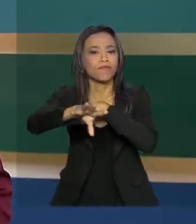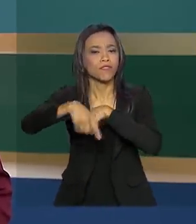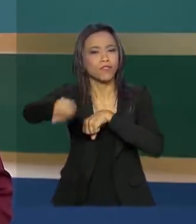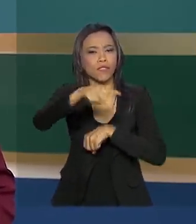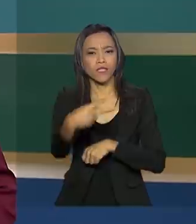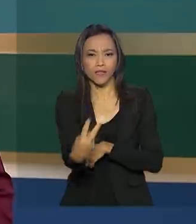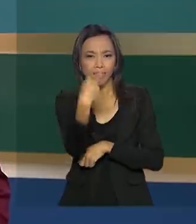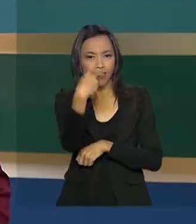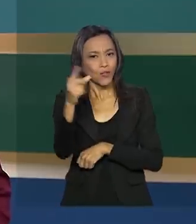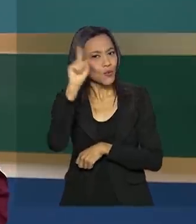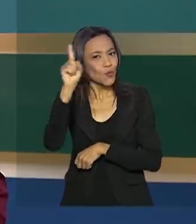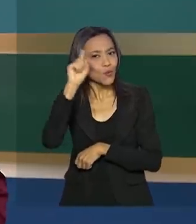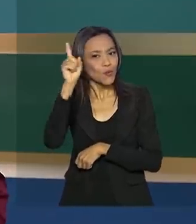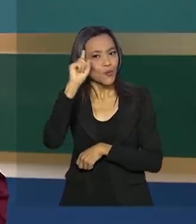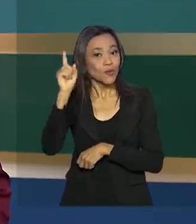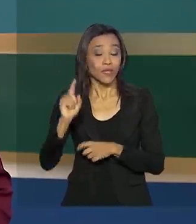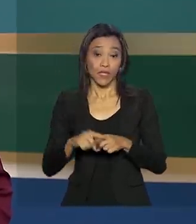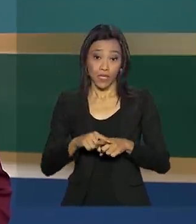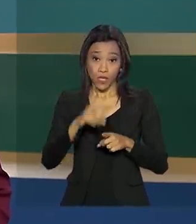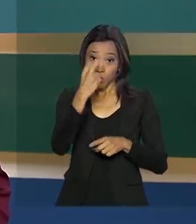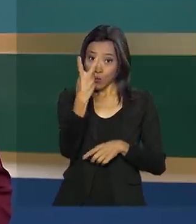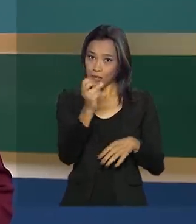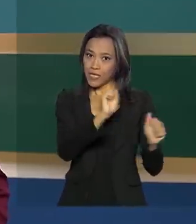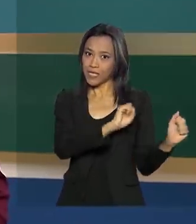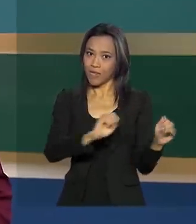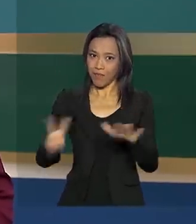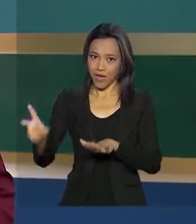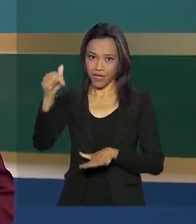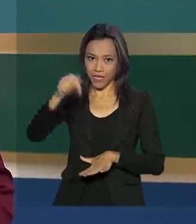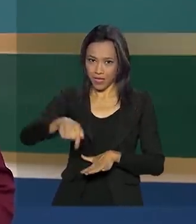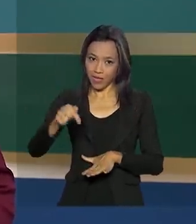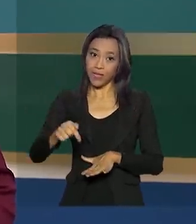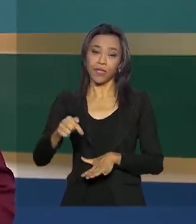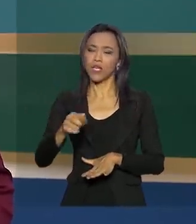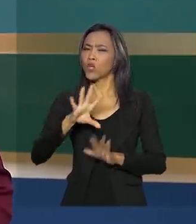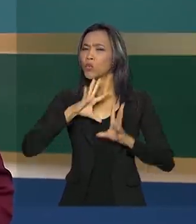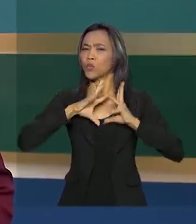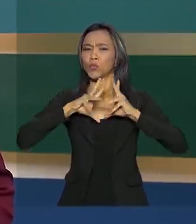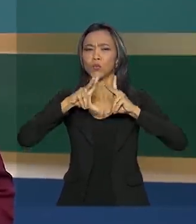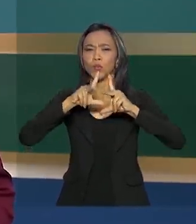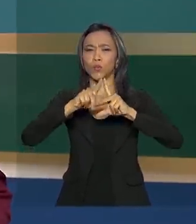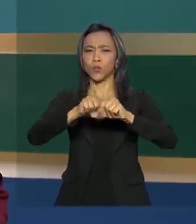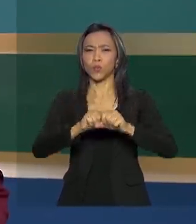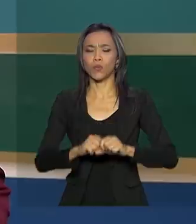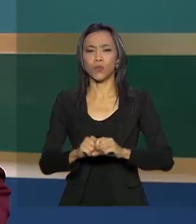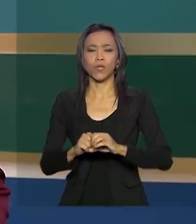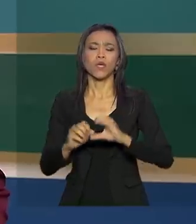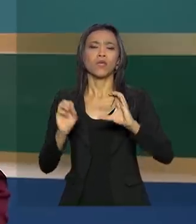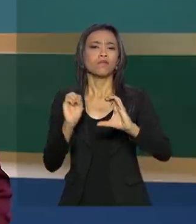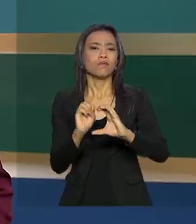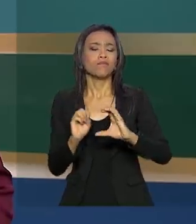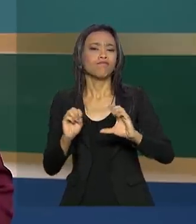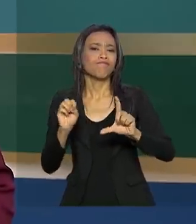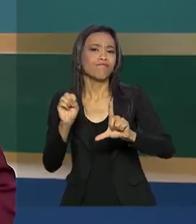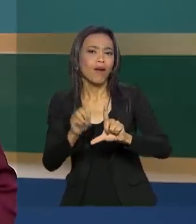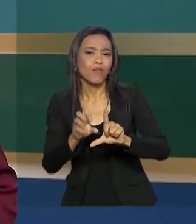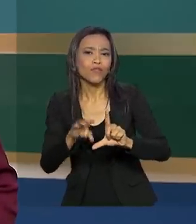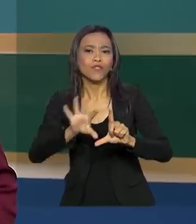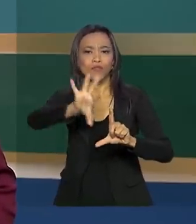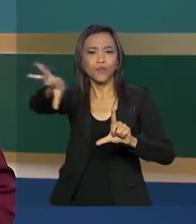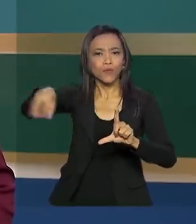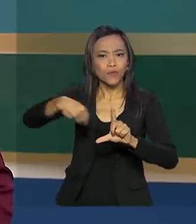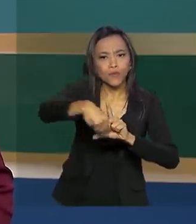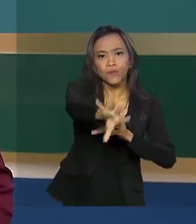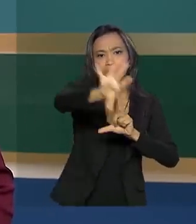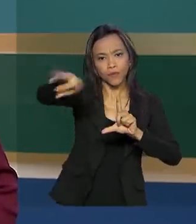os dias. Nas próximas duas semanas, todas as transmissões ao vivo, o Brasil em dia e os boletins